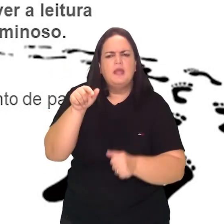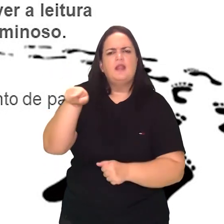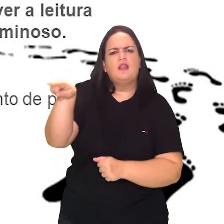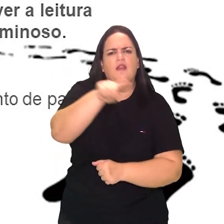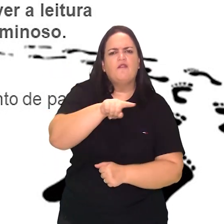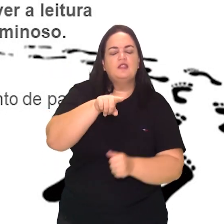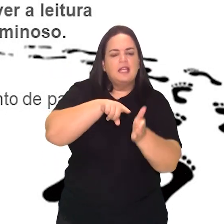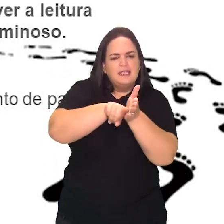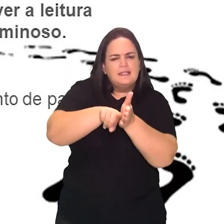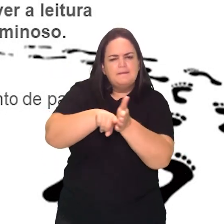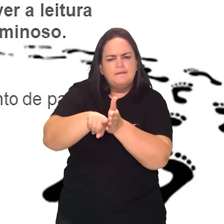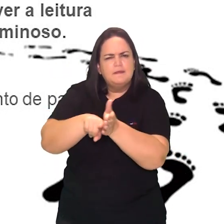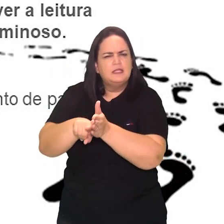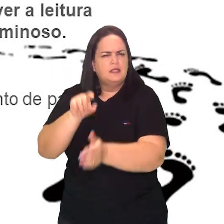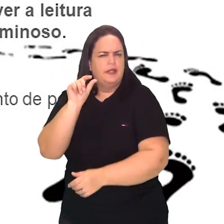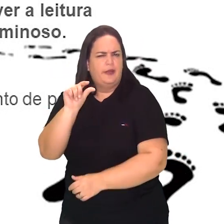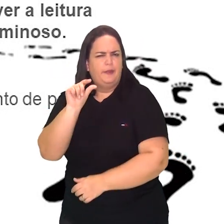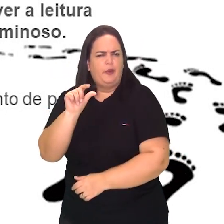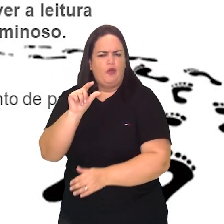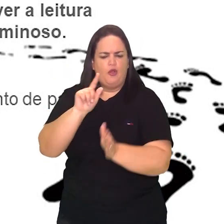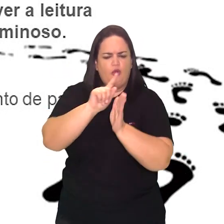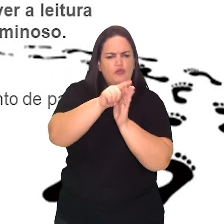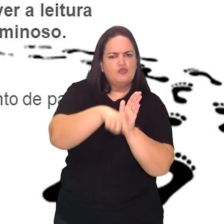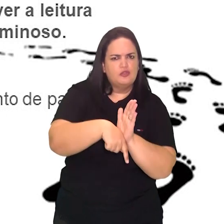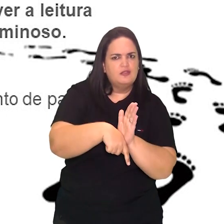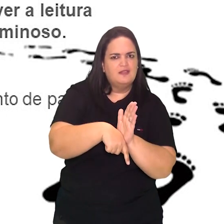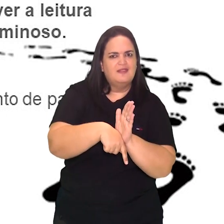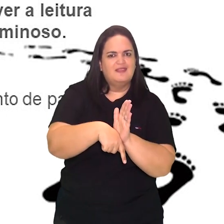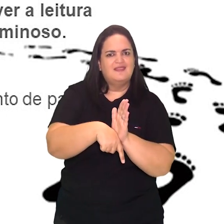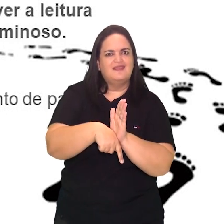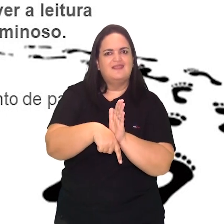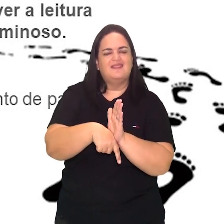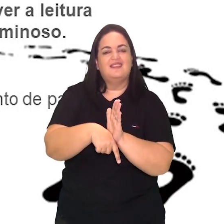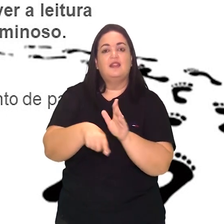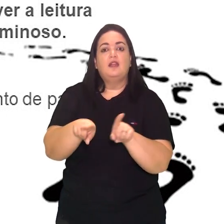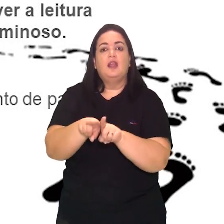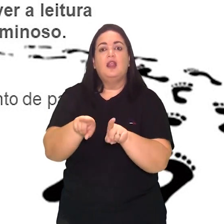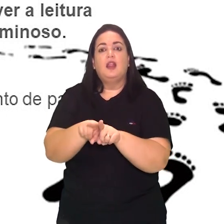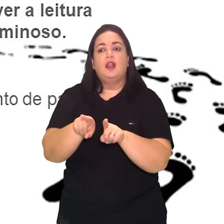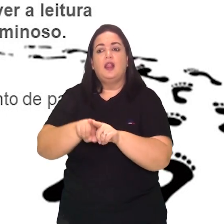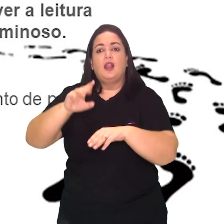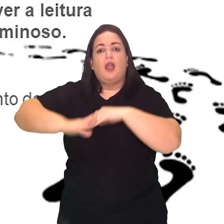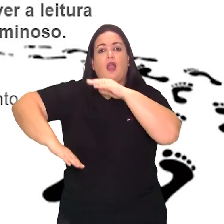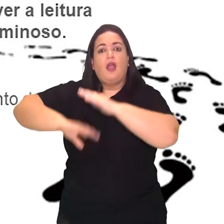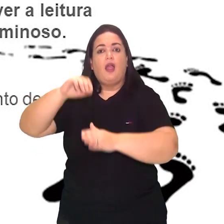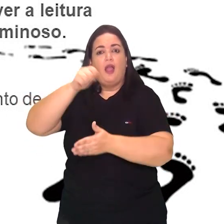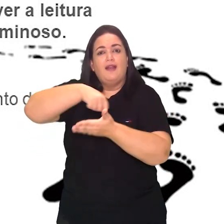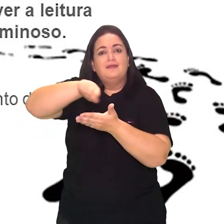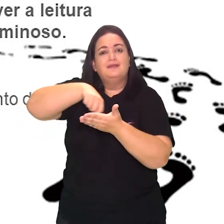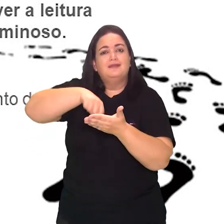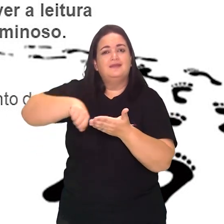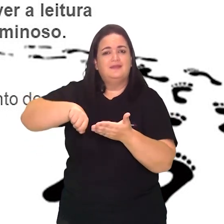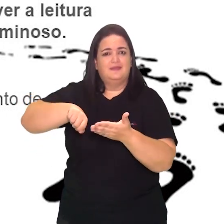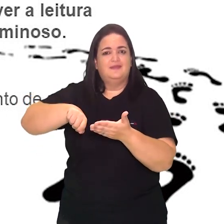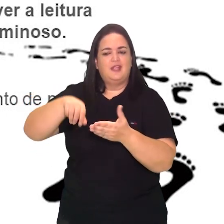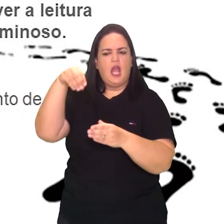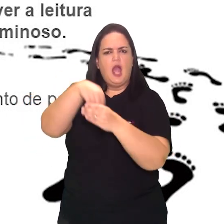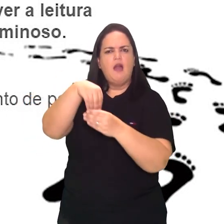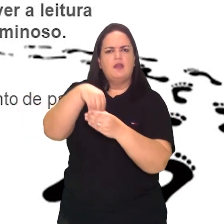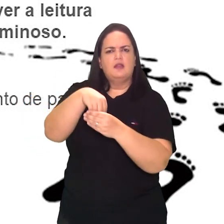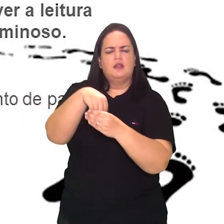pesquisarem um pouco mais sobre o gênero e sobre os autores que mais se destacaram dentro